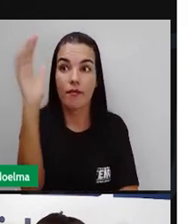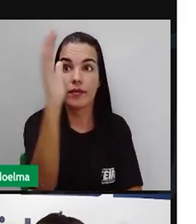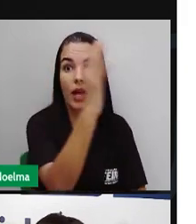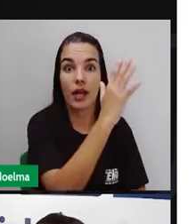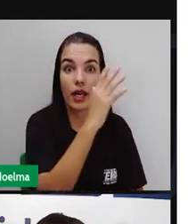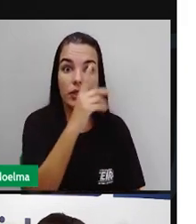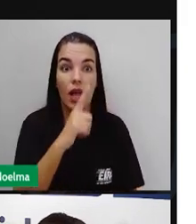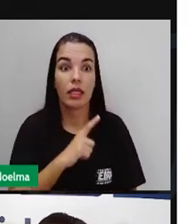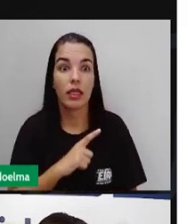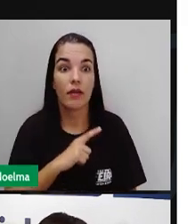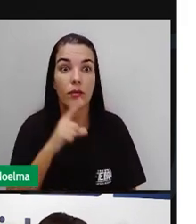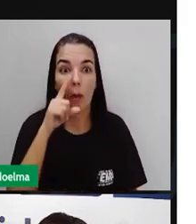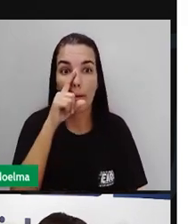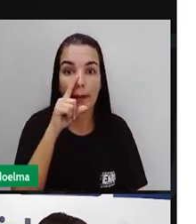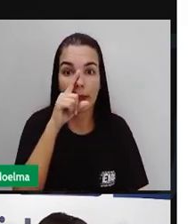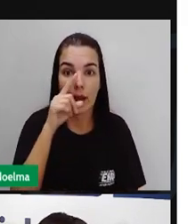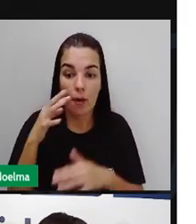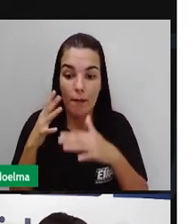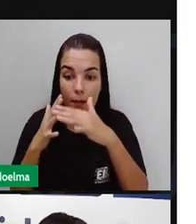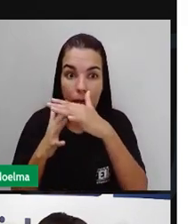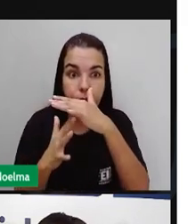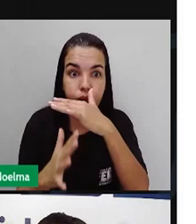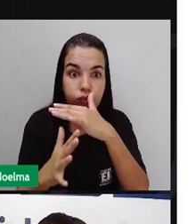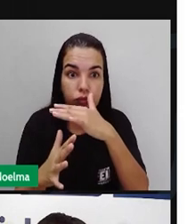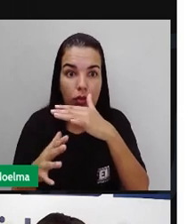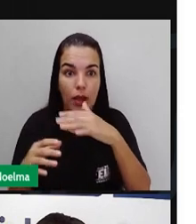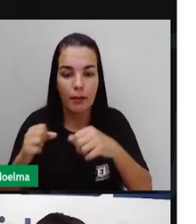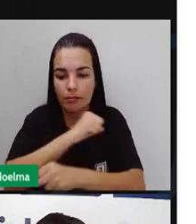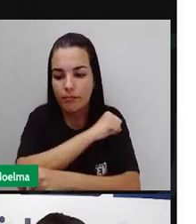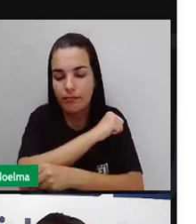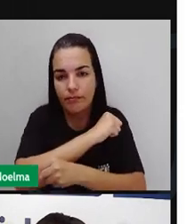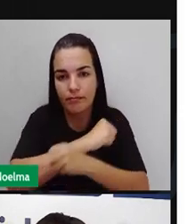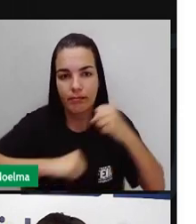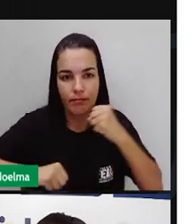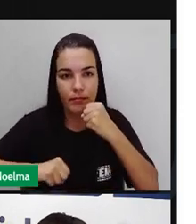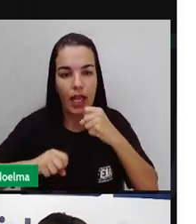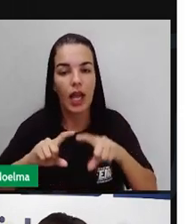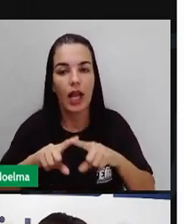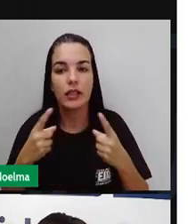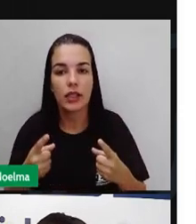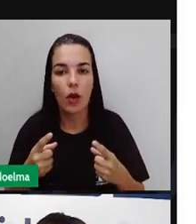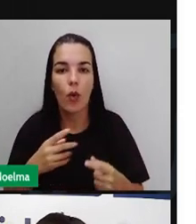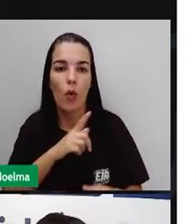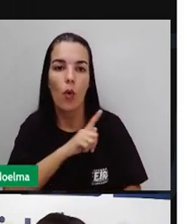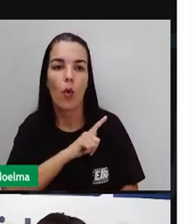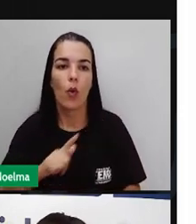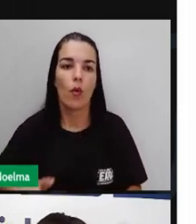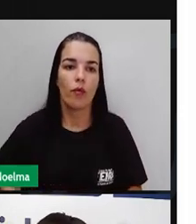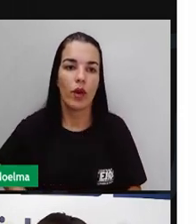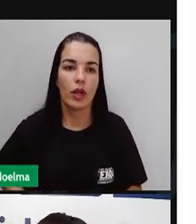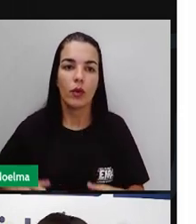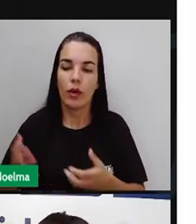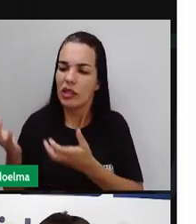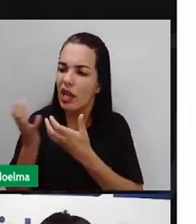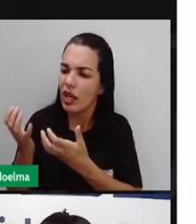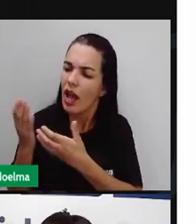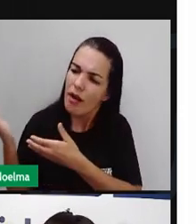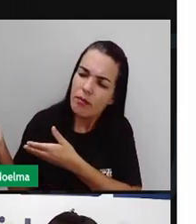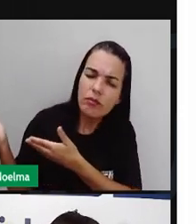invadida então o governo ele resolveu estimular a vinda de pessoas para a Amazônia tentando